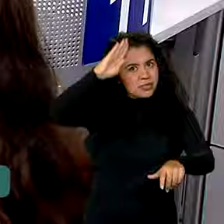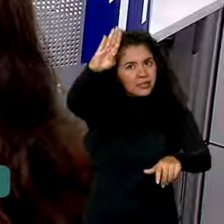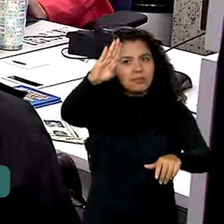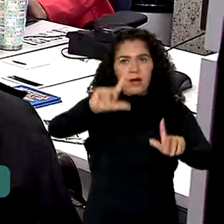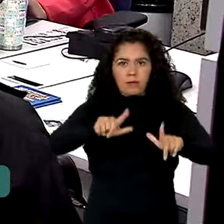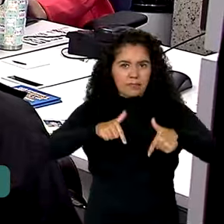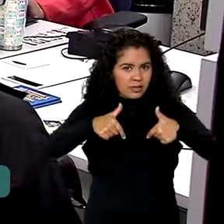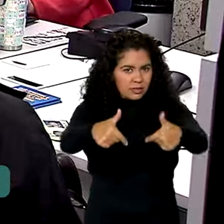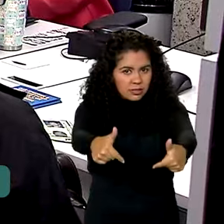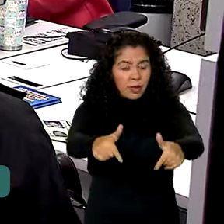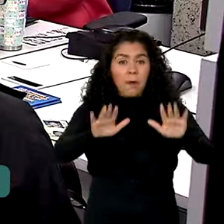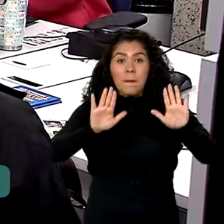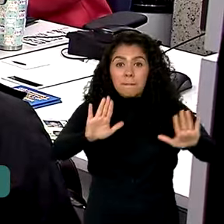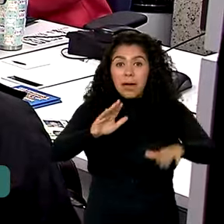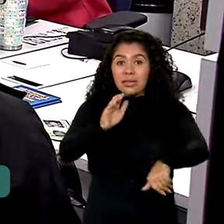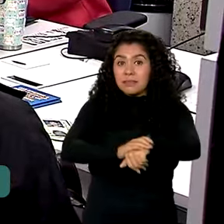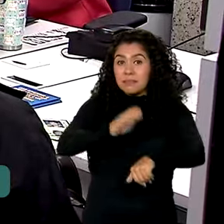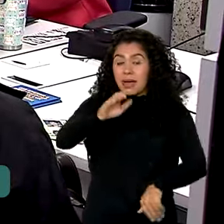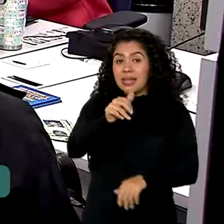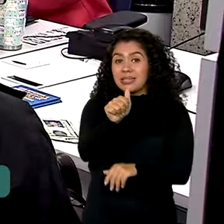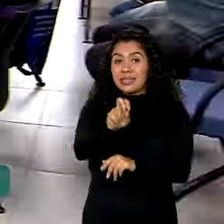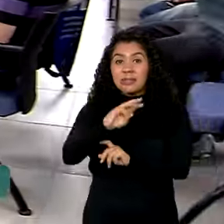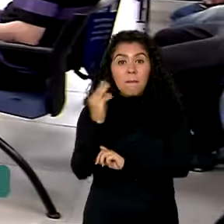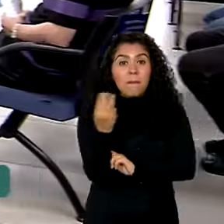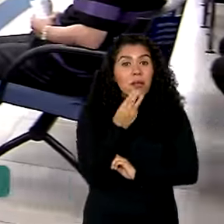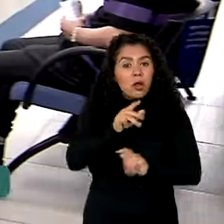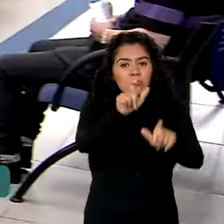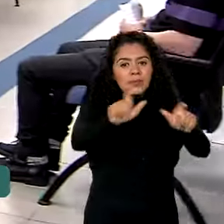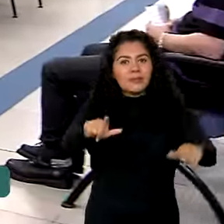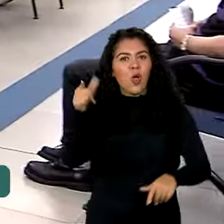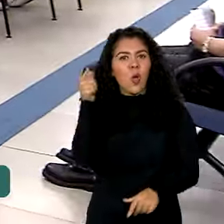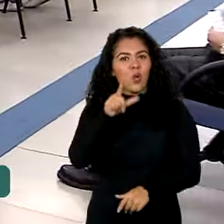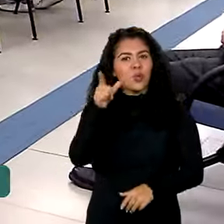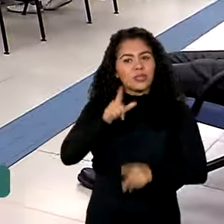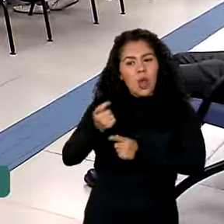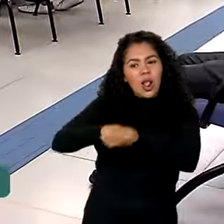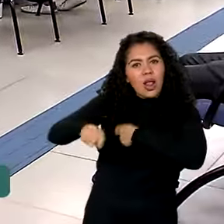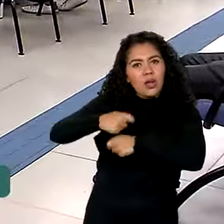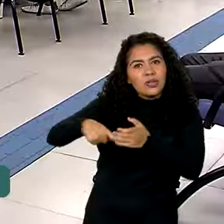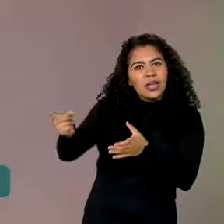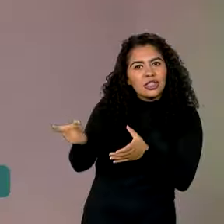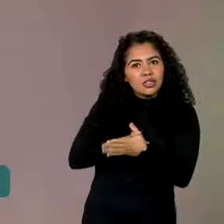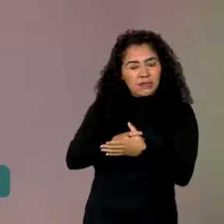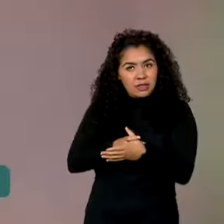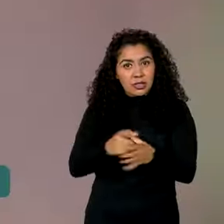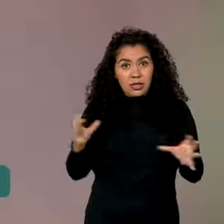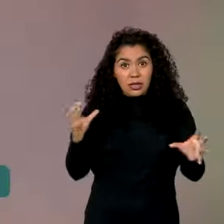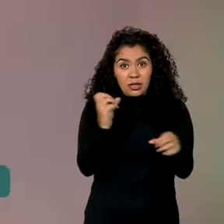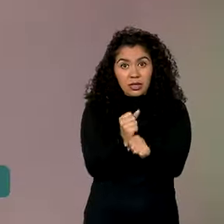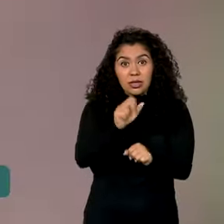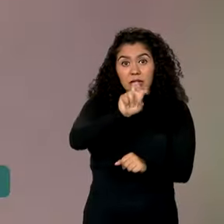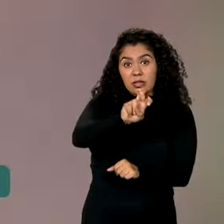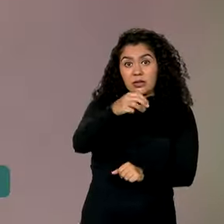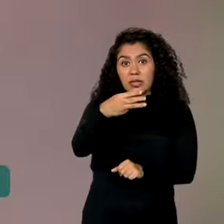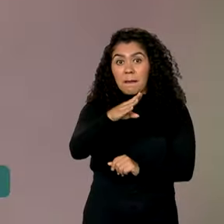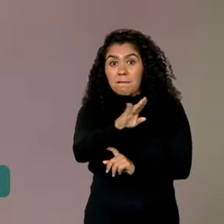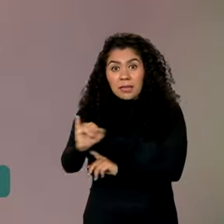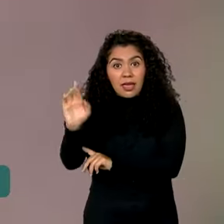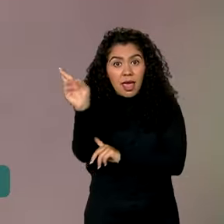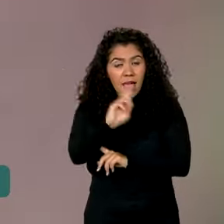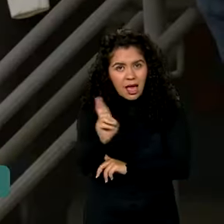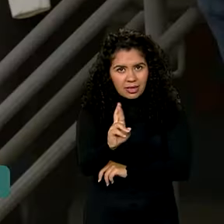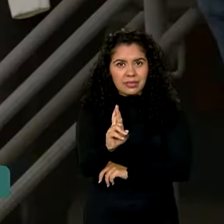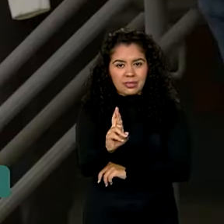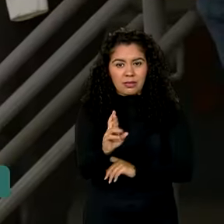da iniciativa. Mais de 15 milhões de pessoas foram beneficiadas com a negociação de 53 bilhões de reais em